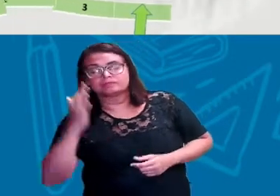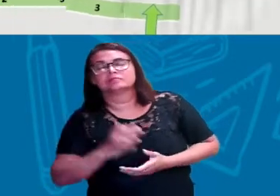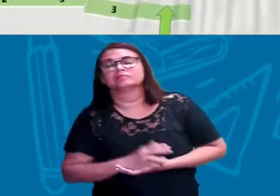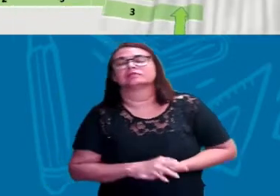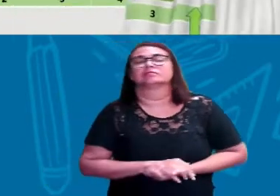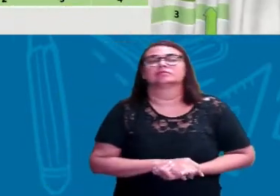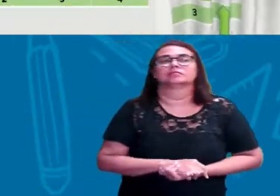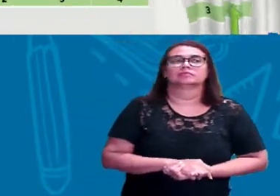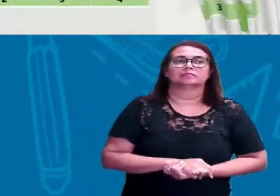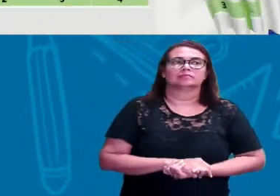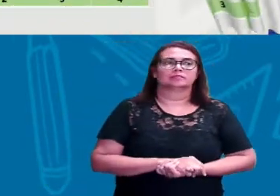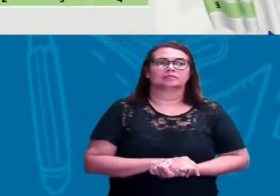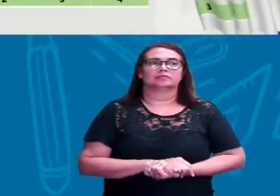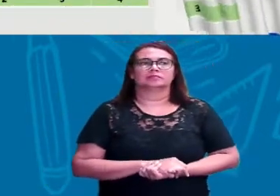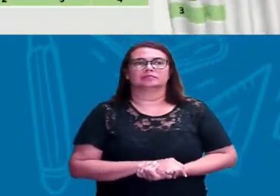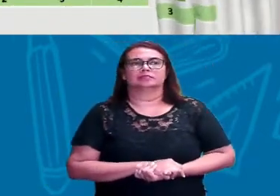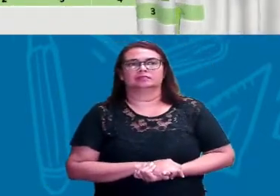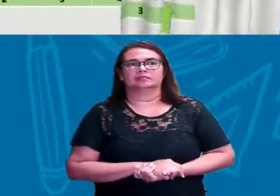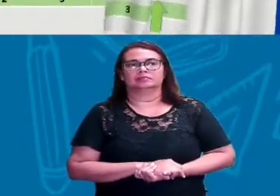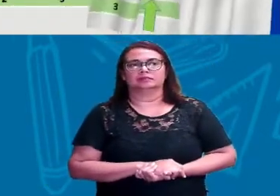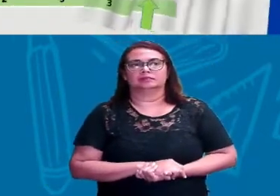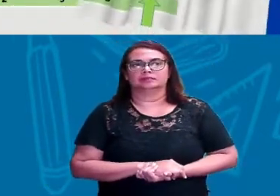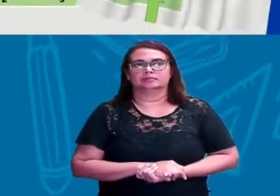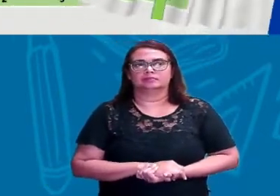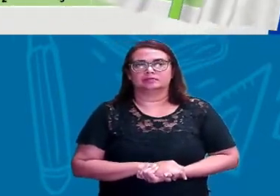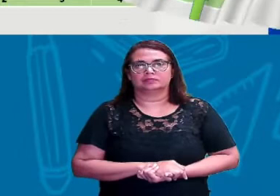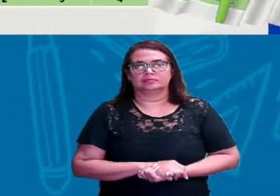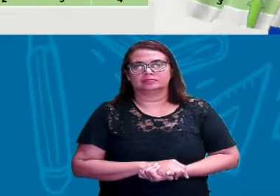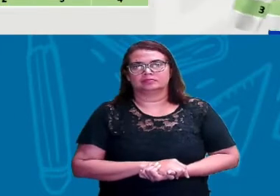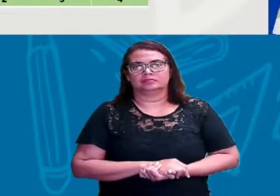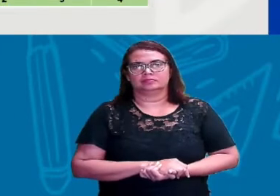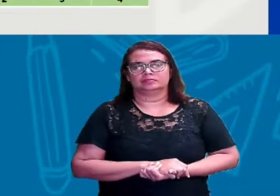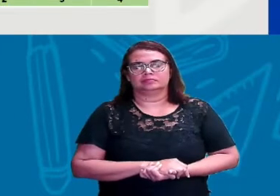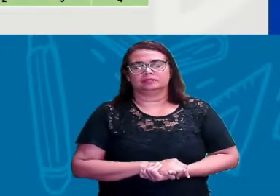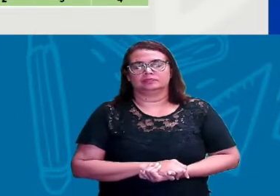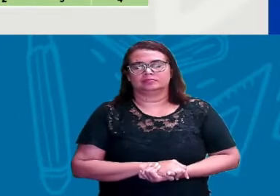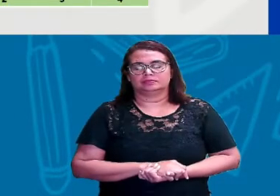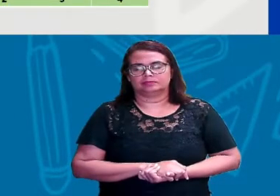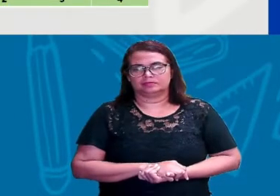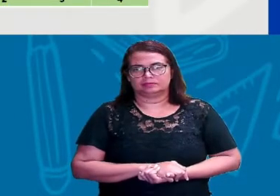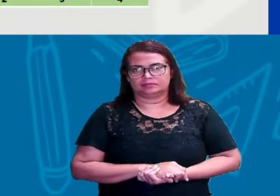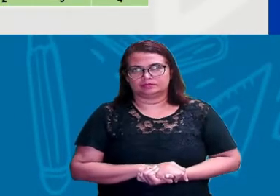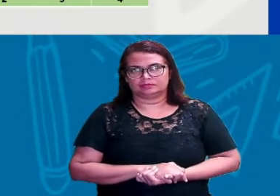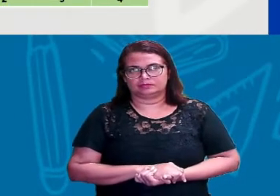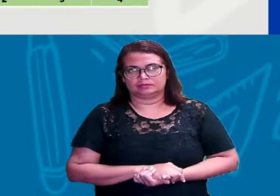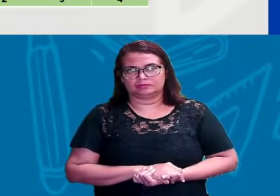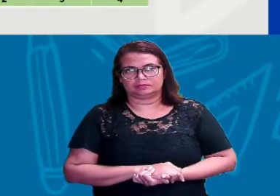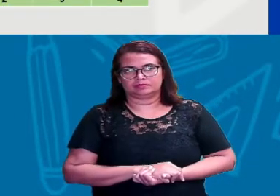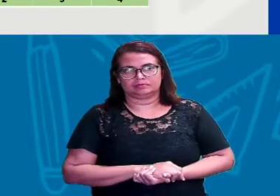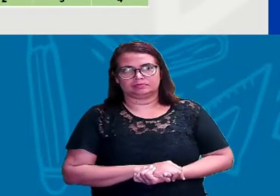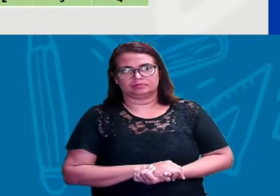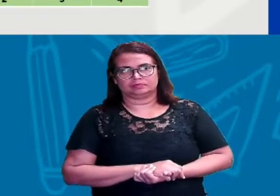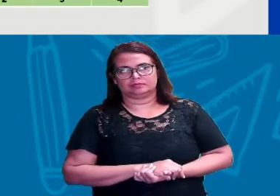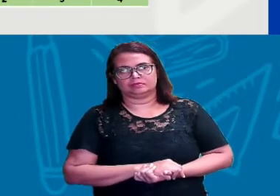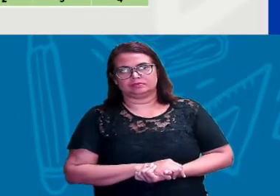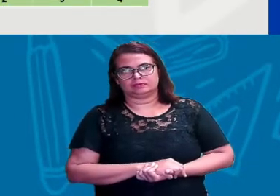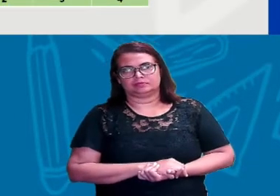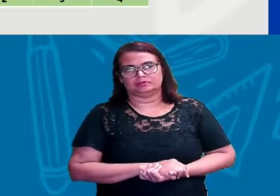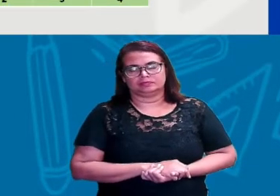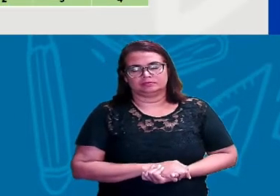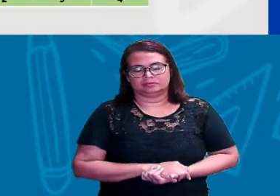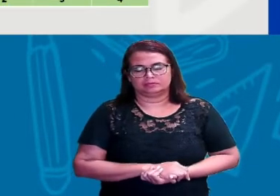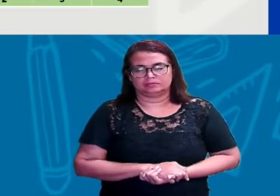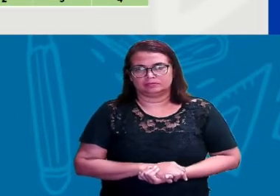para a última letra, que aí a gente vai ter mais passos a serem seguidos aí nessa imagem que a gente traz.